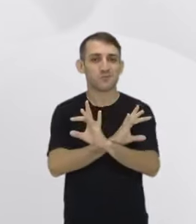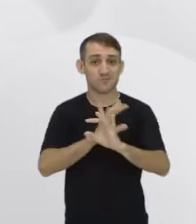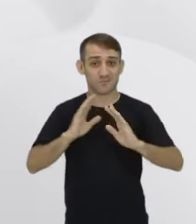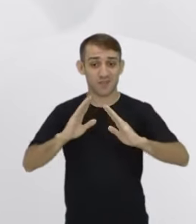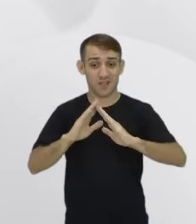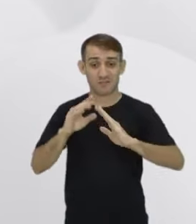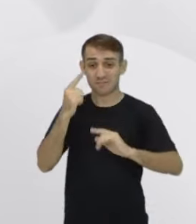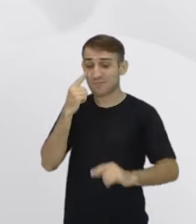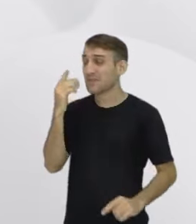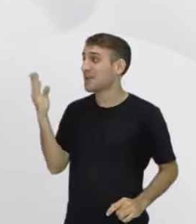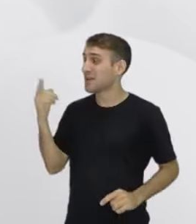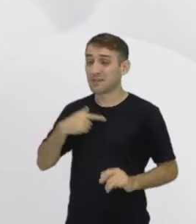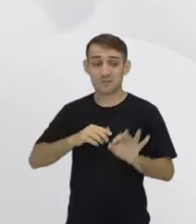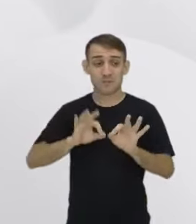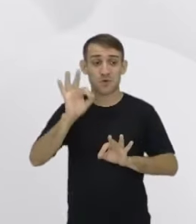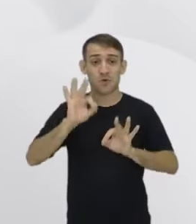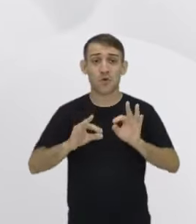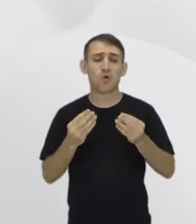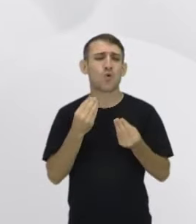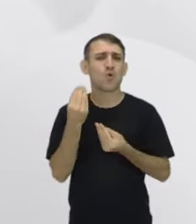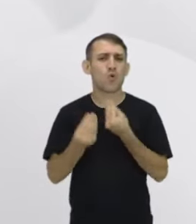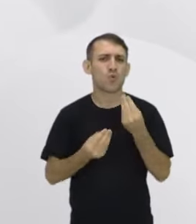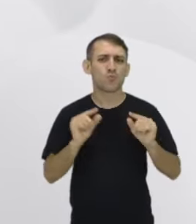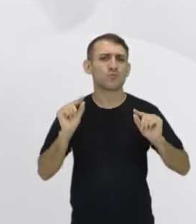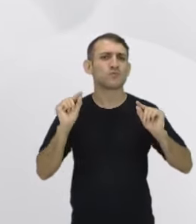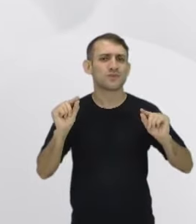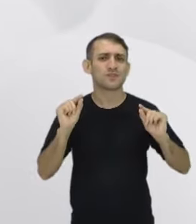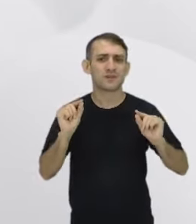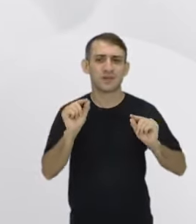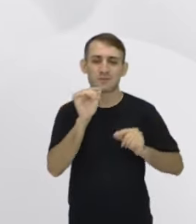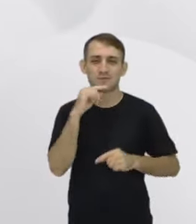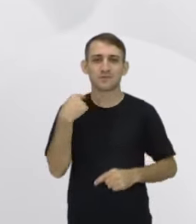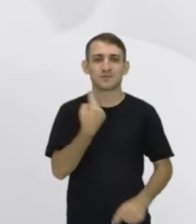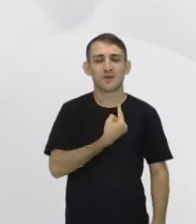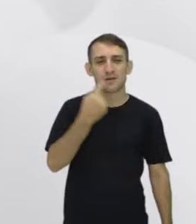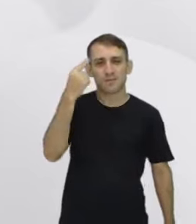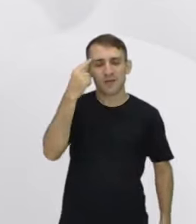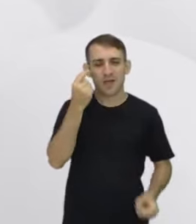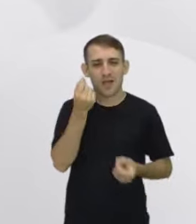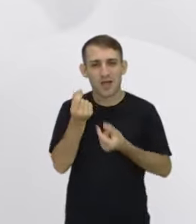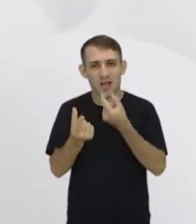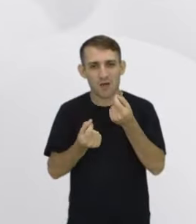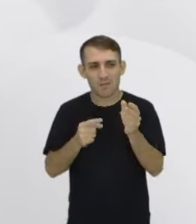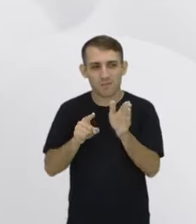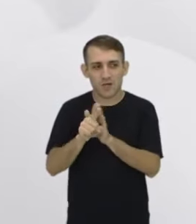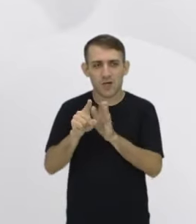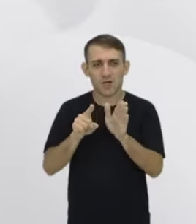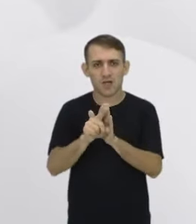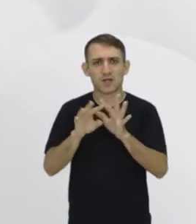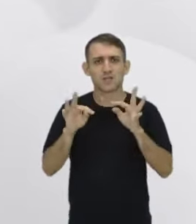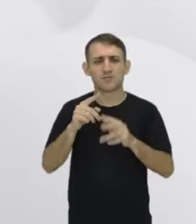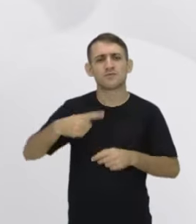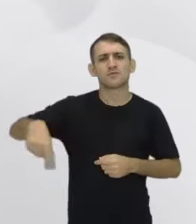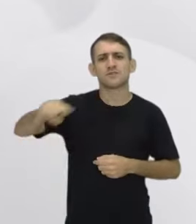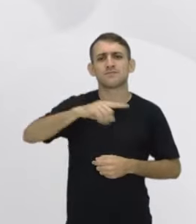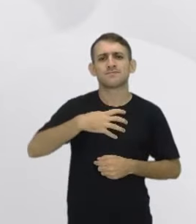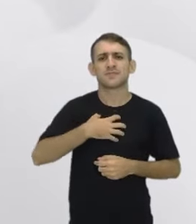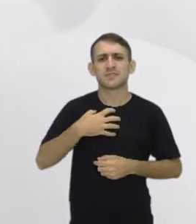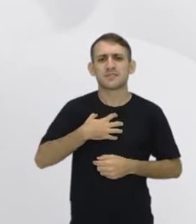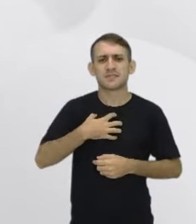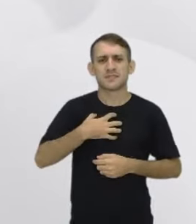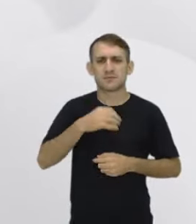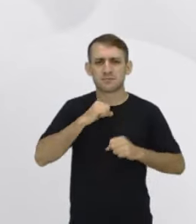E essa casa é construída com o quê, né? Então, vamos pensar em algumas perguntas norteadoras. Você se sente motivado pra